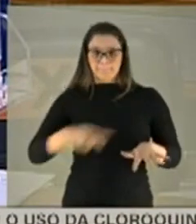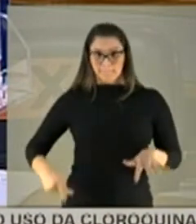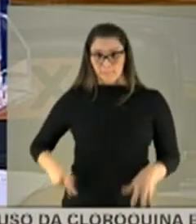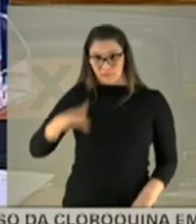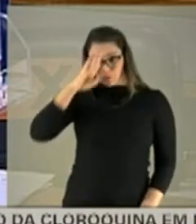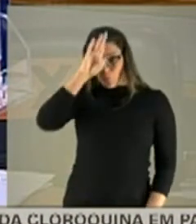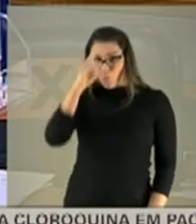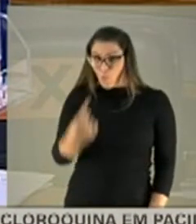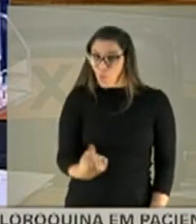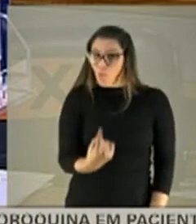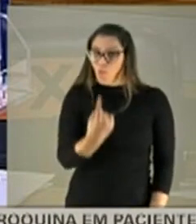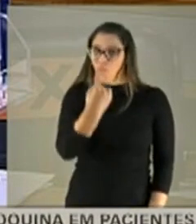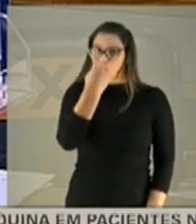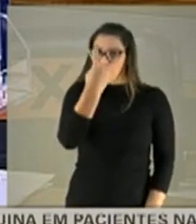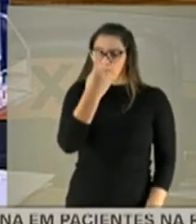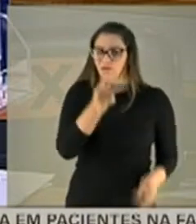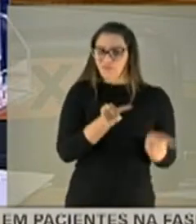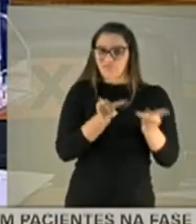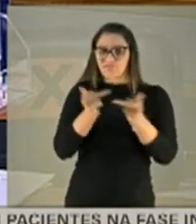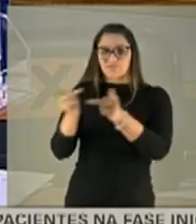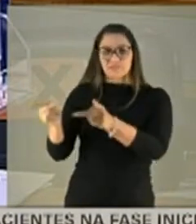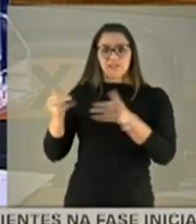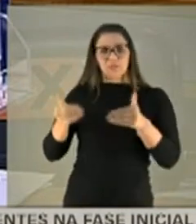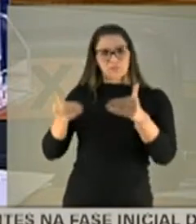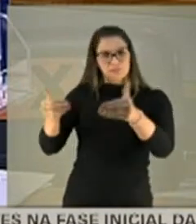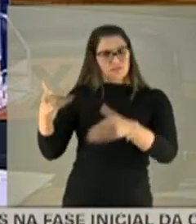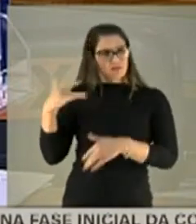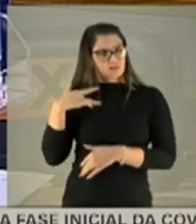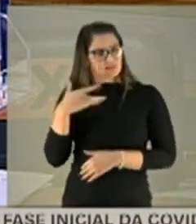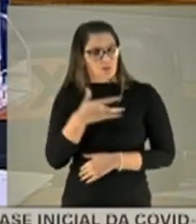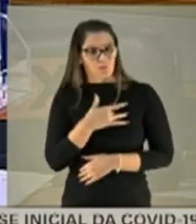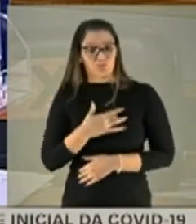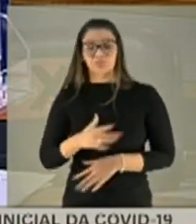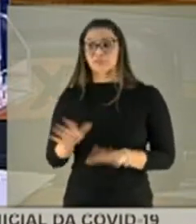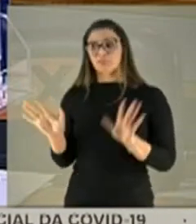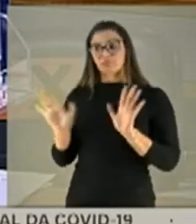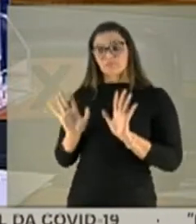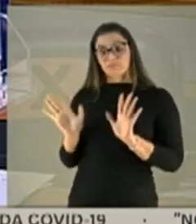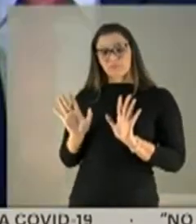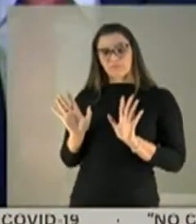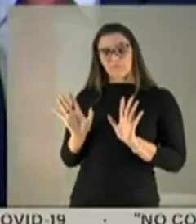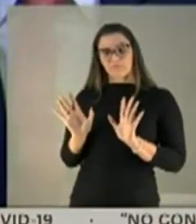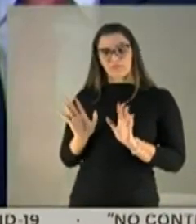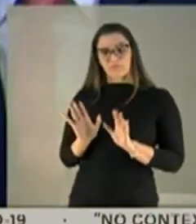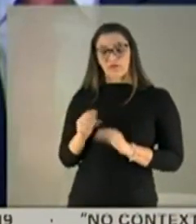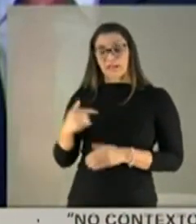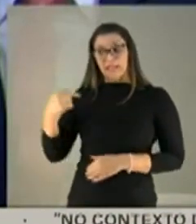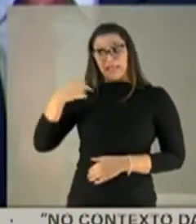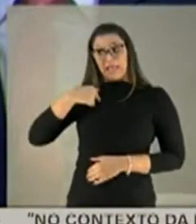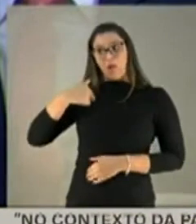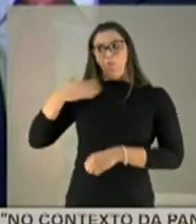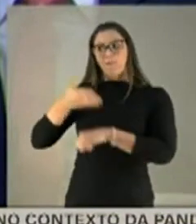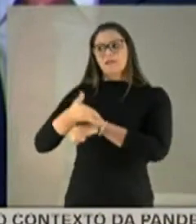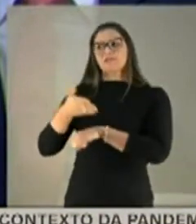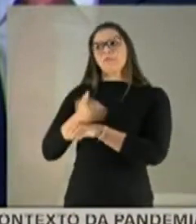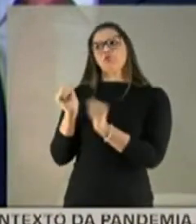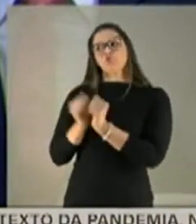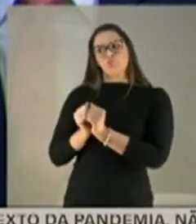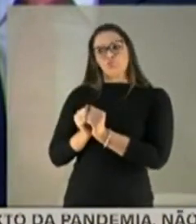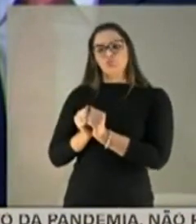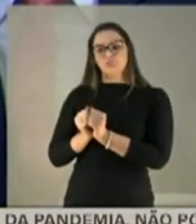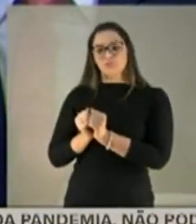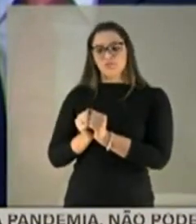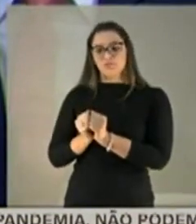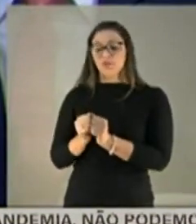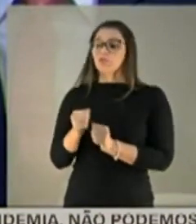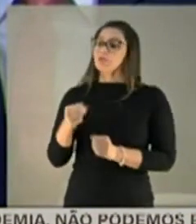fez somente uma visita ao Ministério da Saúde. Não, senador. É que eu participei. Que eu participei. A senhora acabou